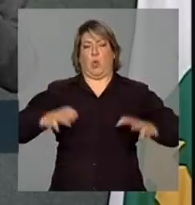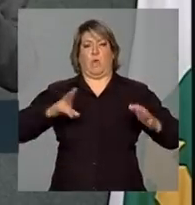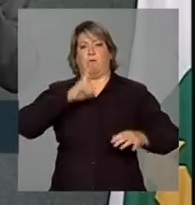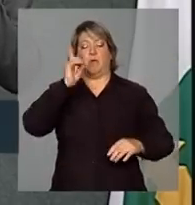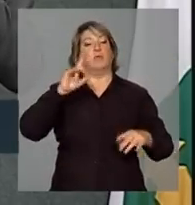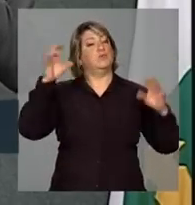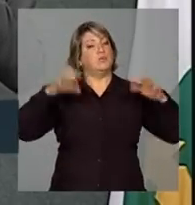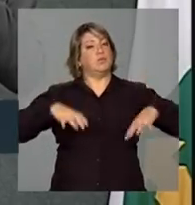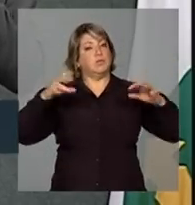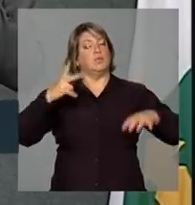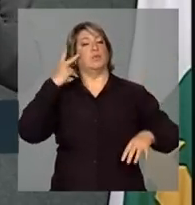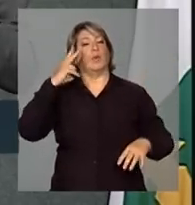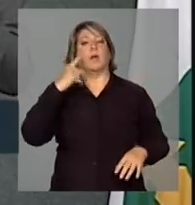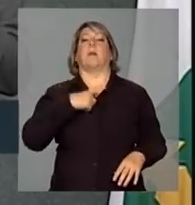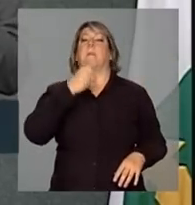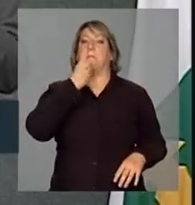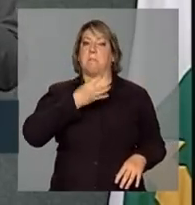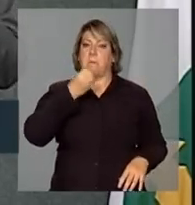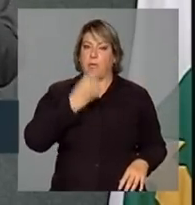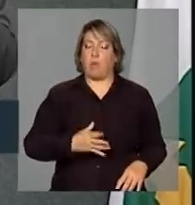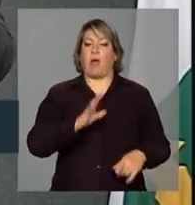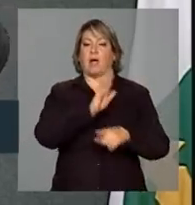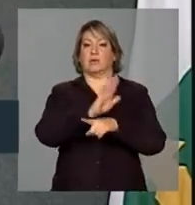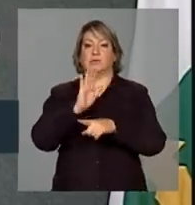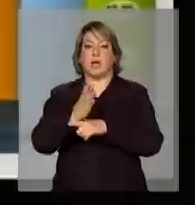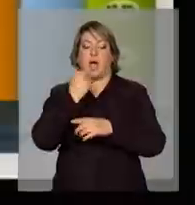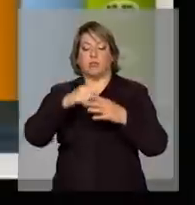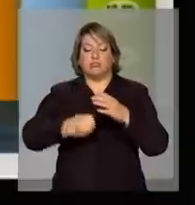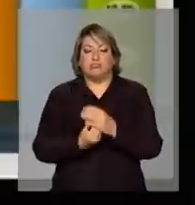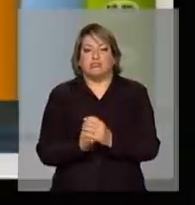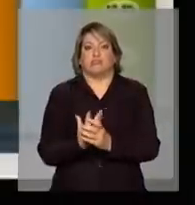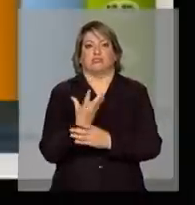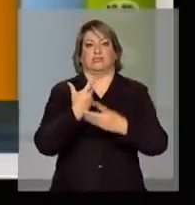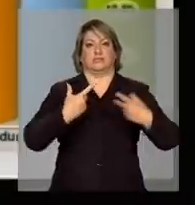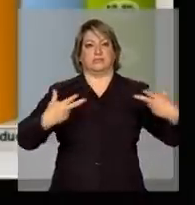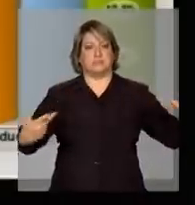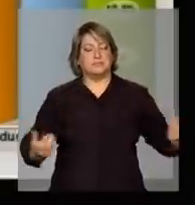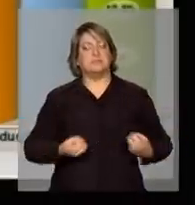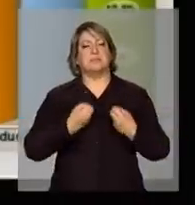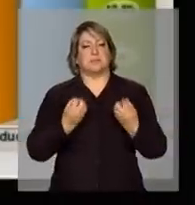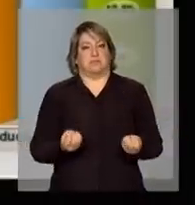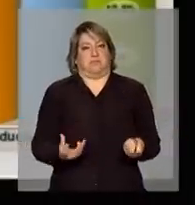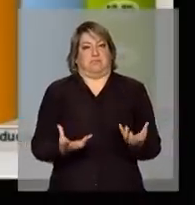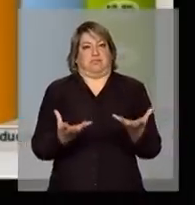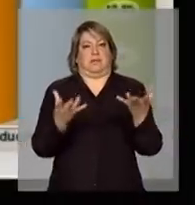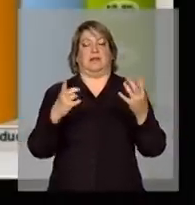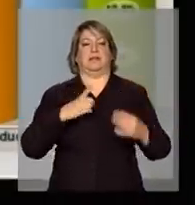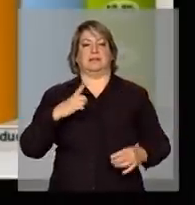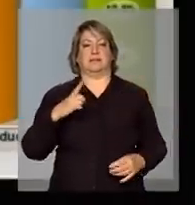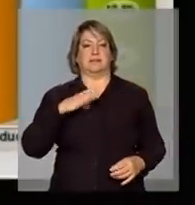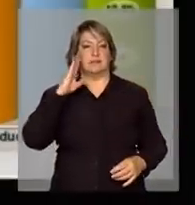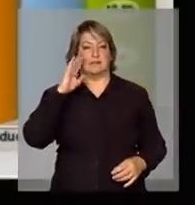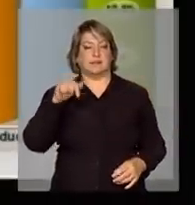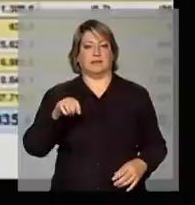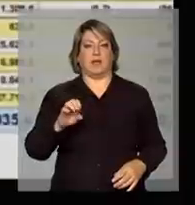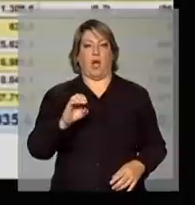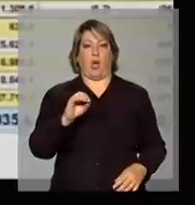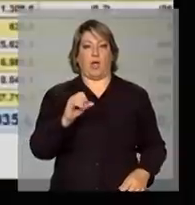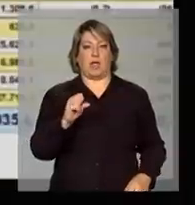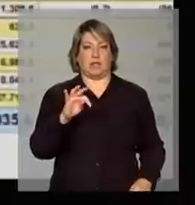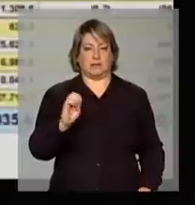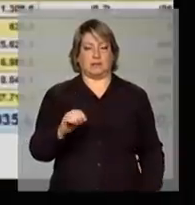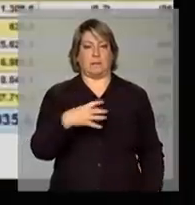chovido de uma forma que tem permitido um excelente desempenho da cultura, à exceção da região do Mapito, em especial do Oeste da Bahia.